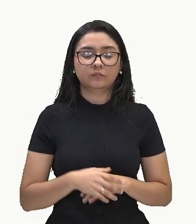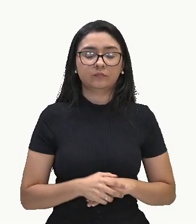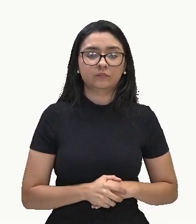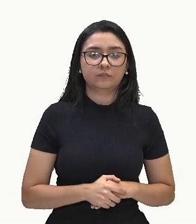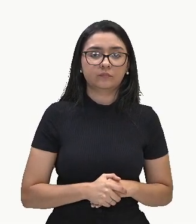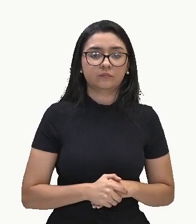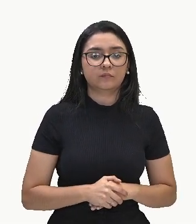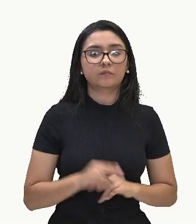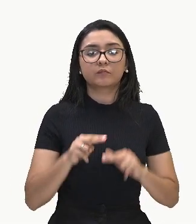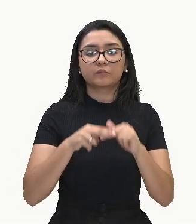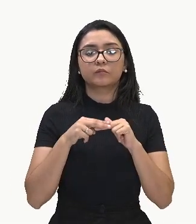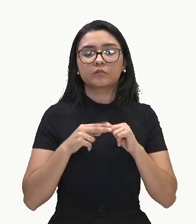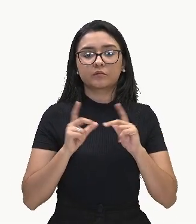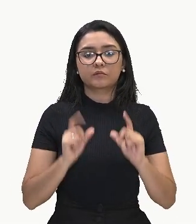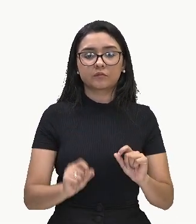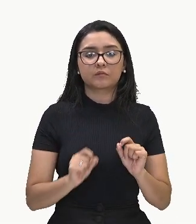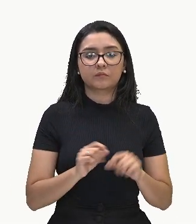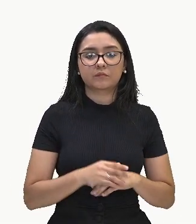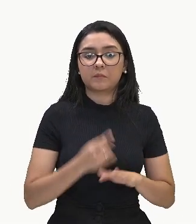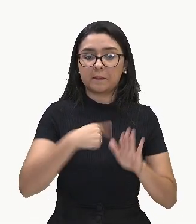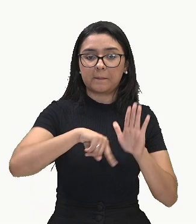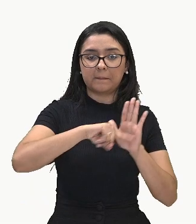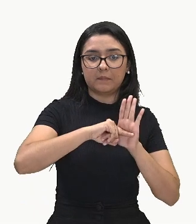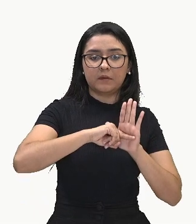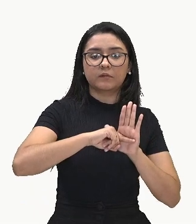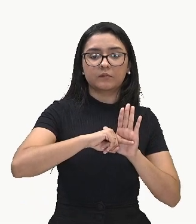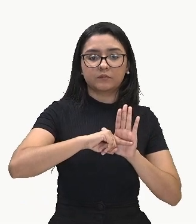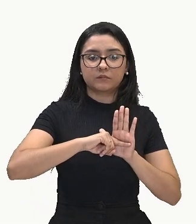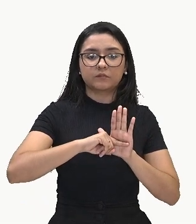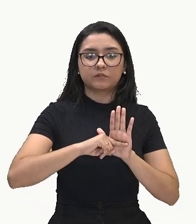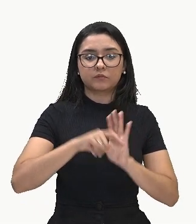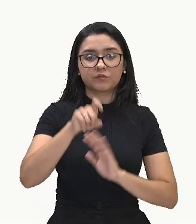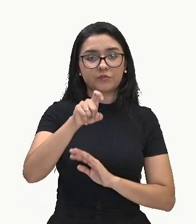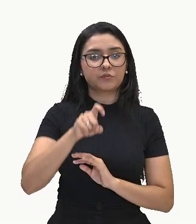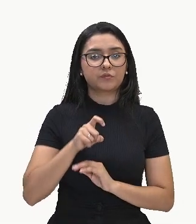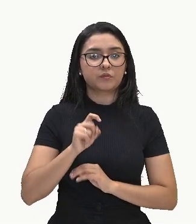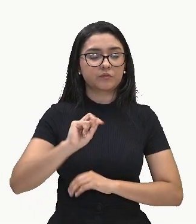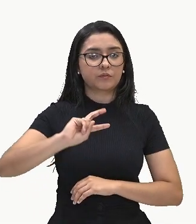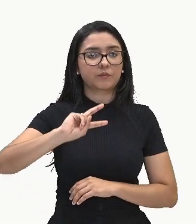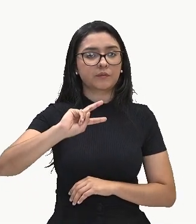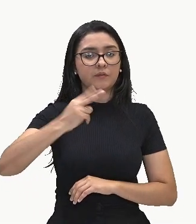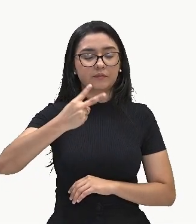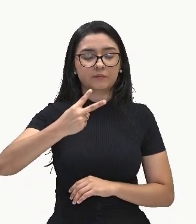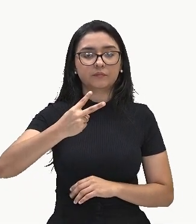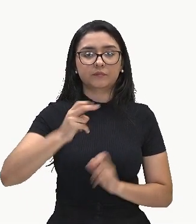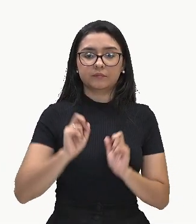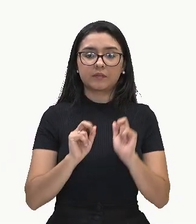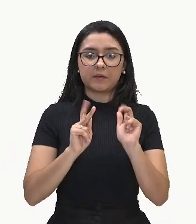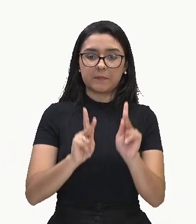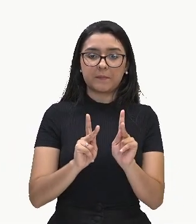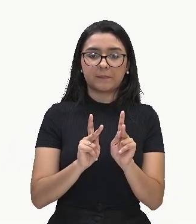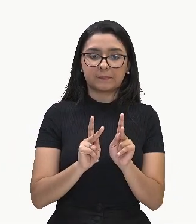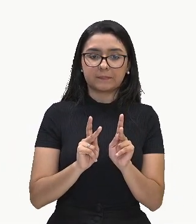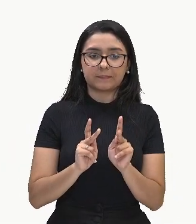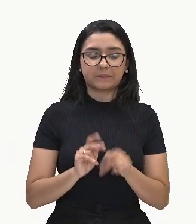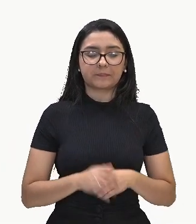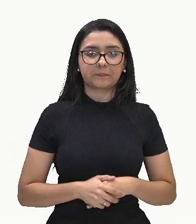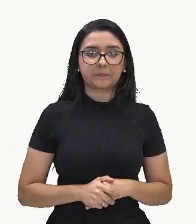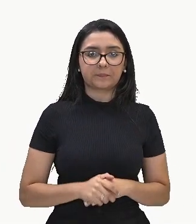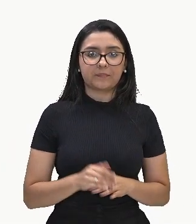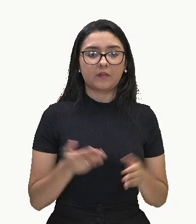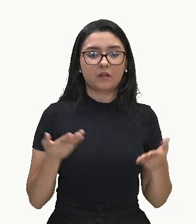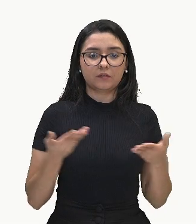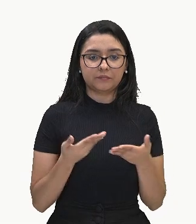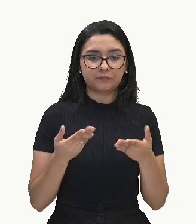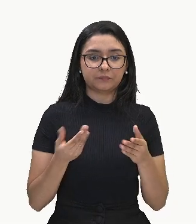Então, por isso que é menos X², tá? Aí, aqui,